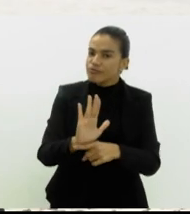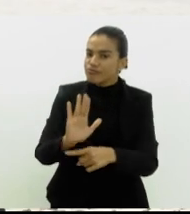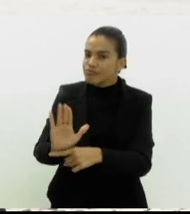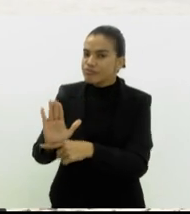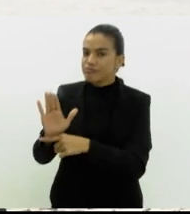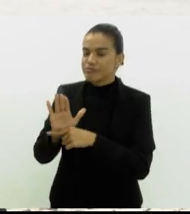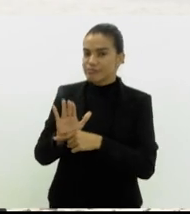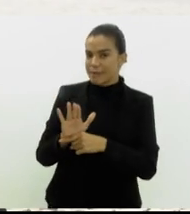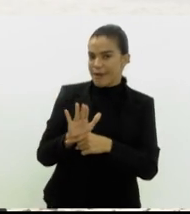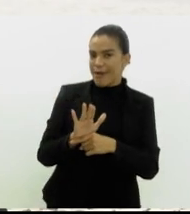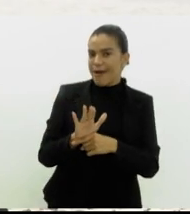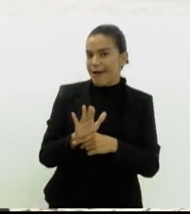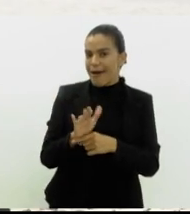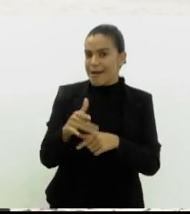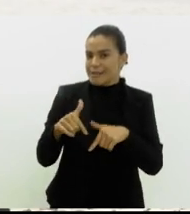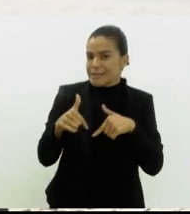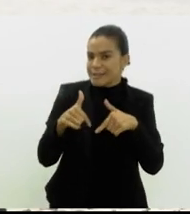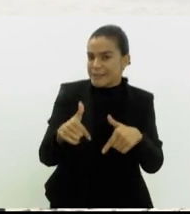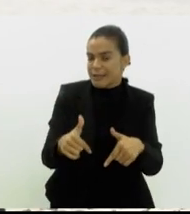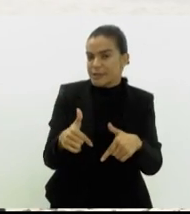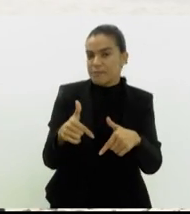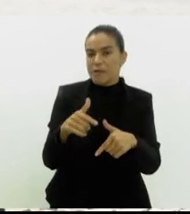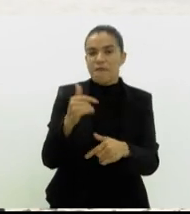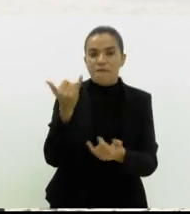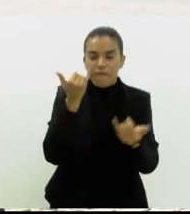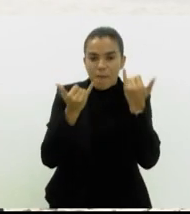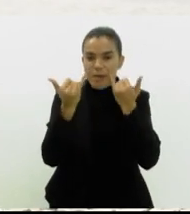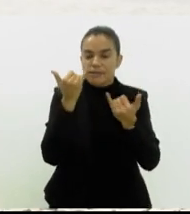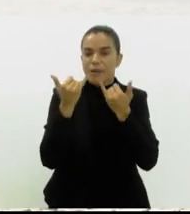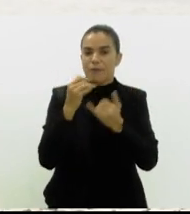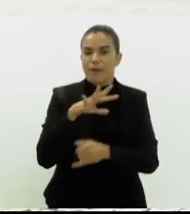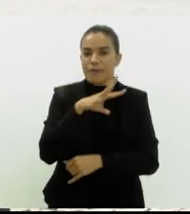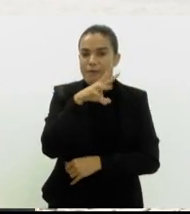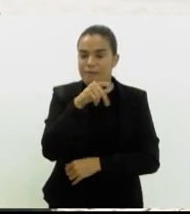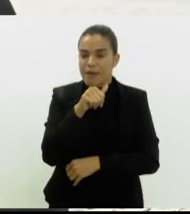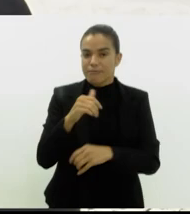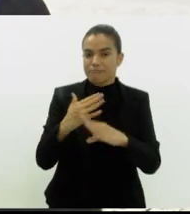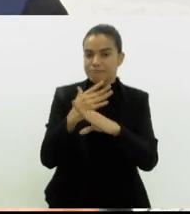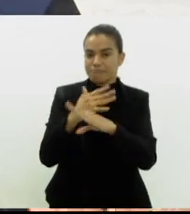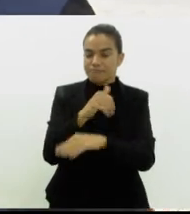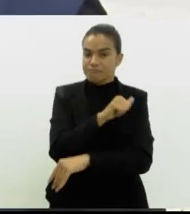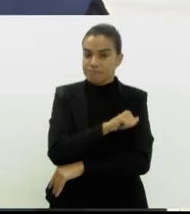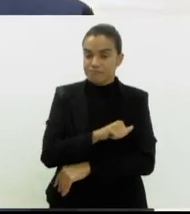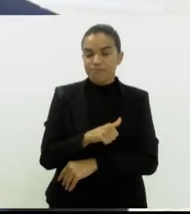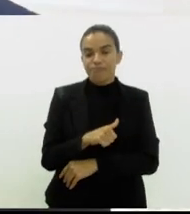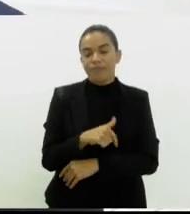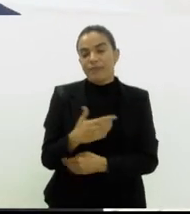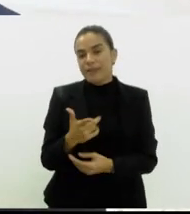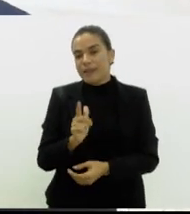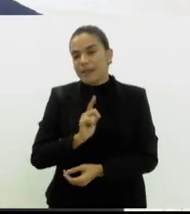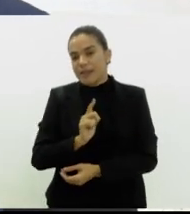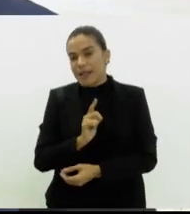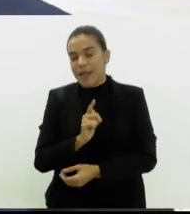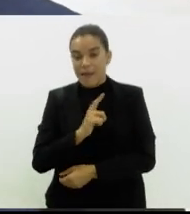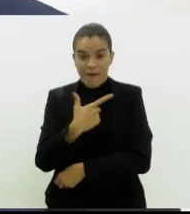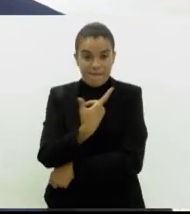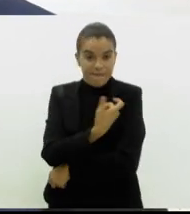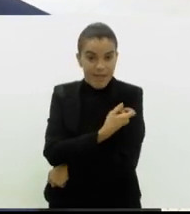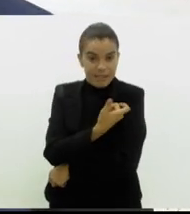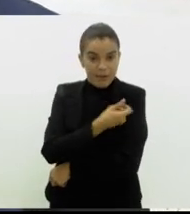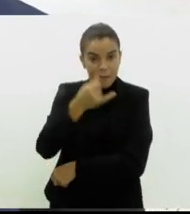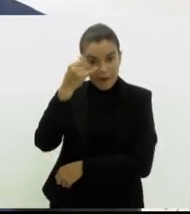iniciativas para informações dos animais na cidade do Rio? É, a gente tem a questão da vacinação